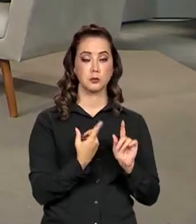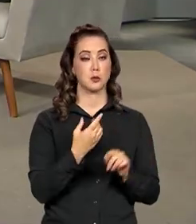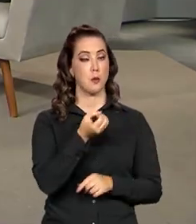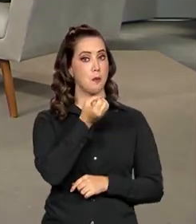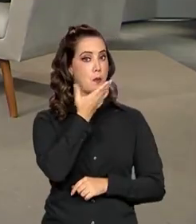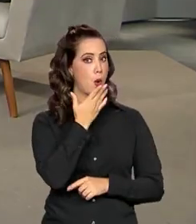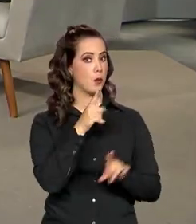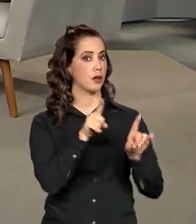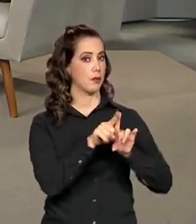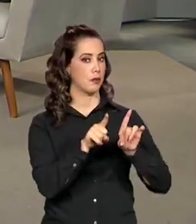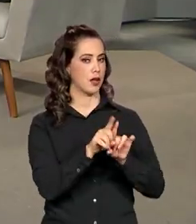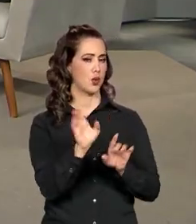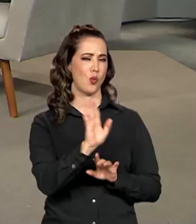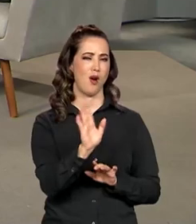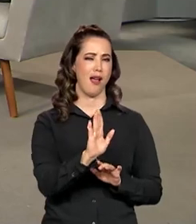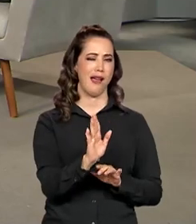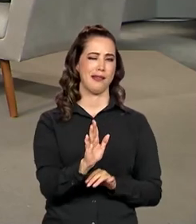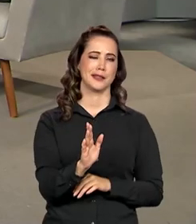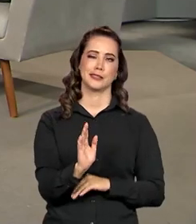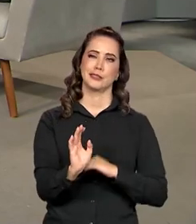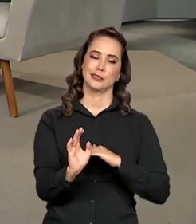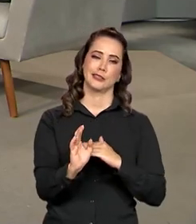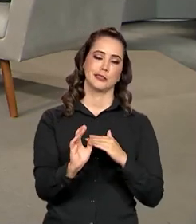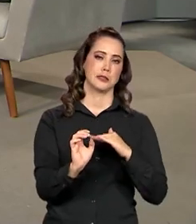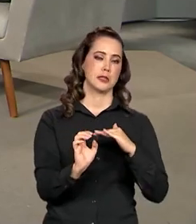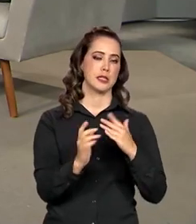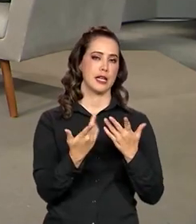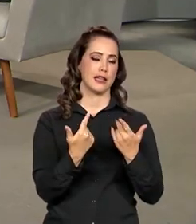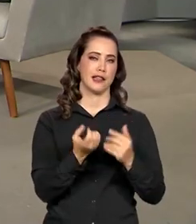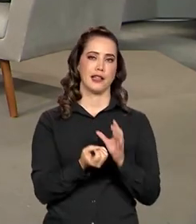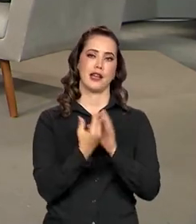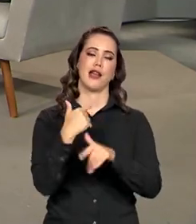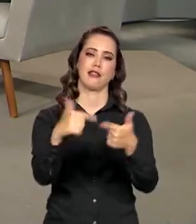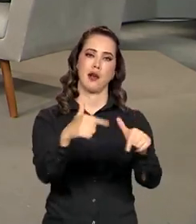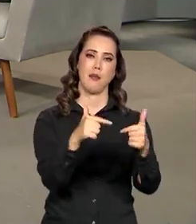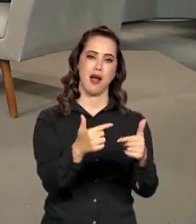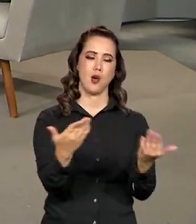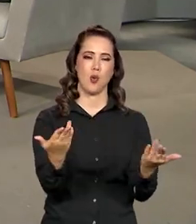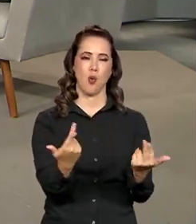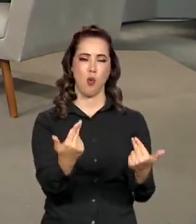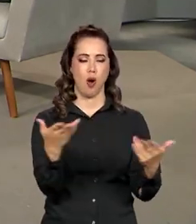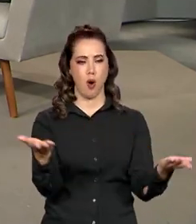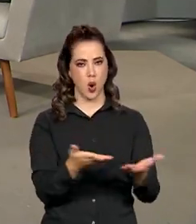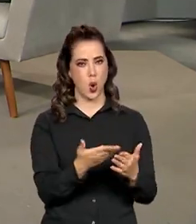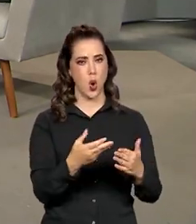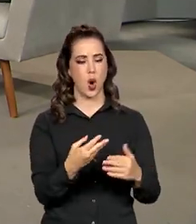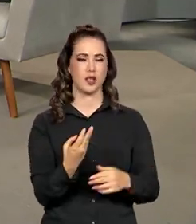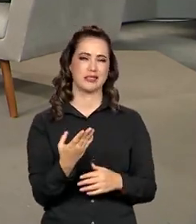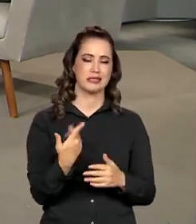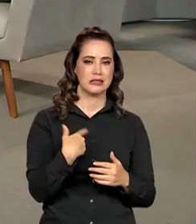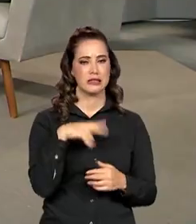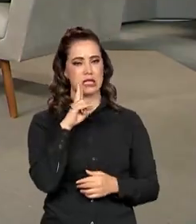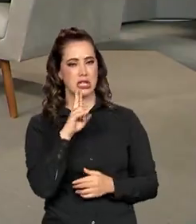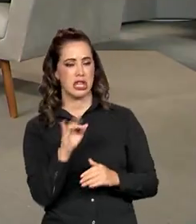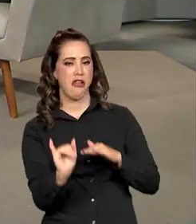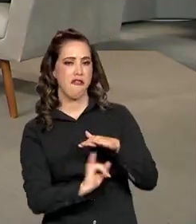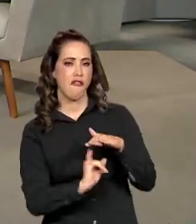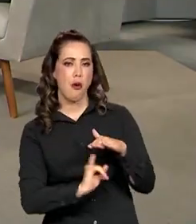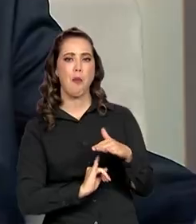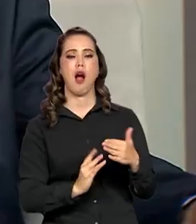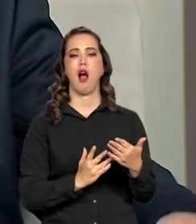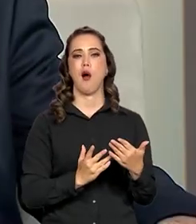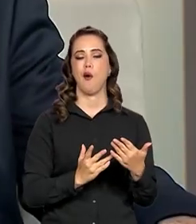tudo, de qualidade, não subemprego, conforme aconteceu nesse período recente do Brasil. Essa é a nossa expectativa.